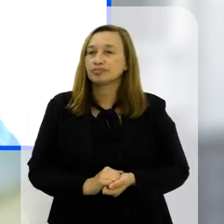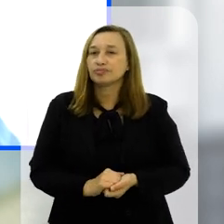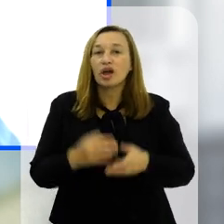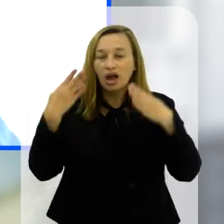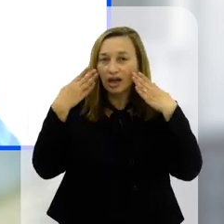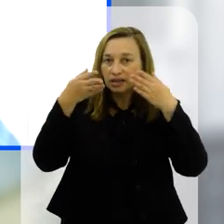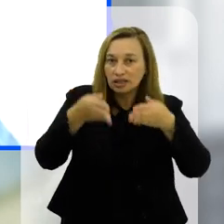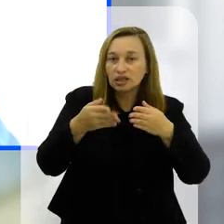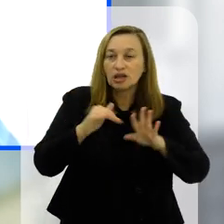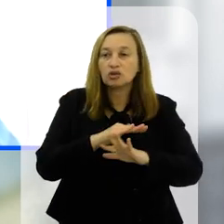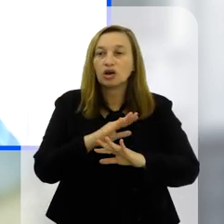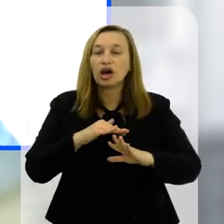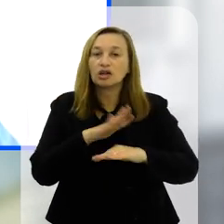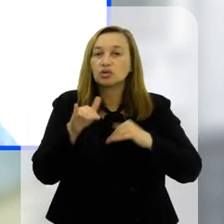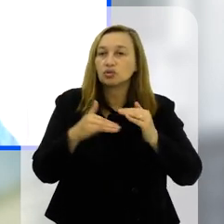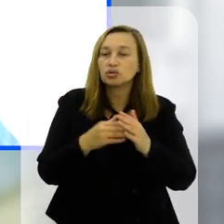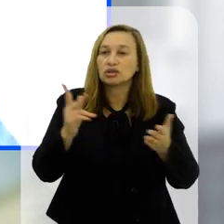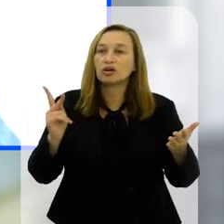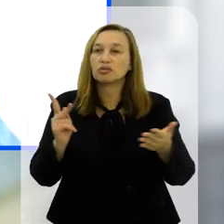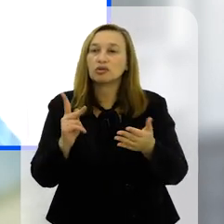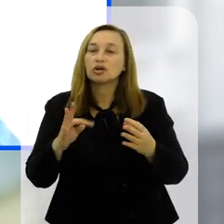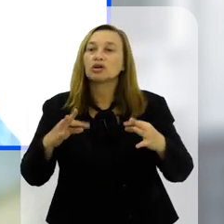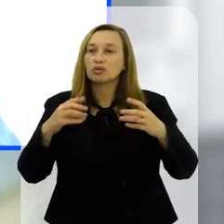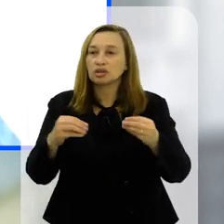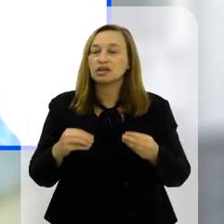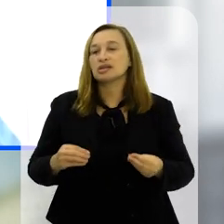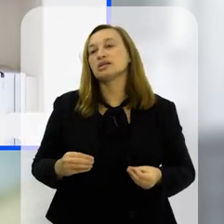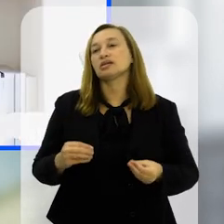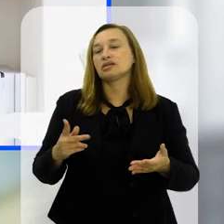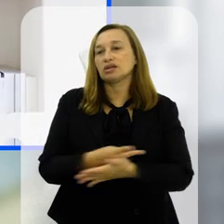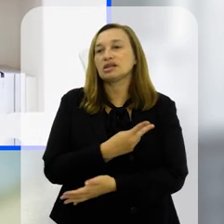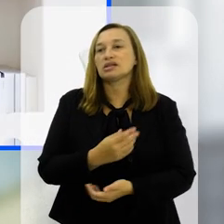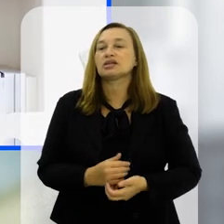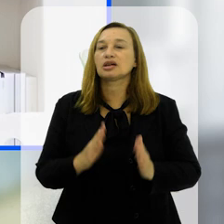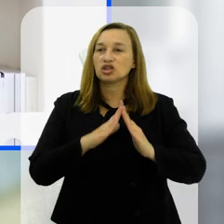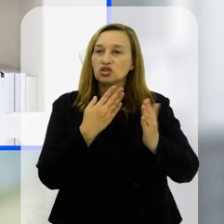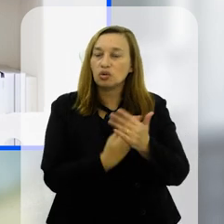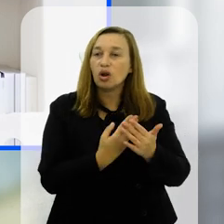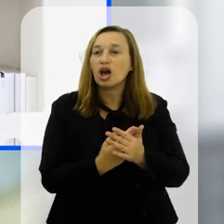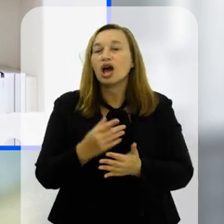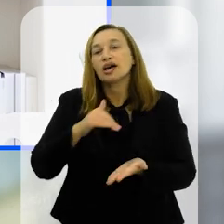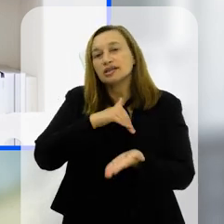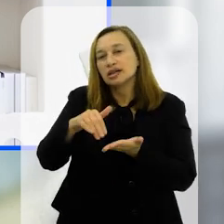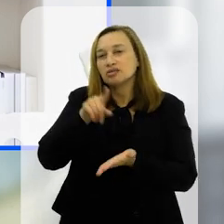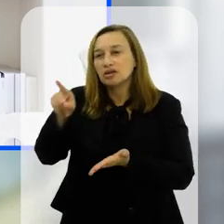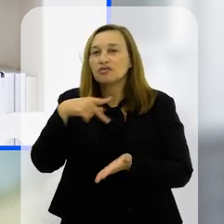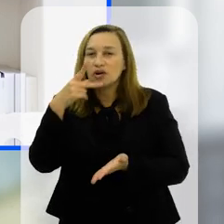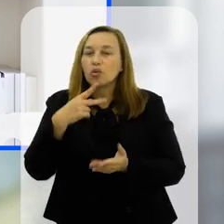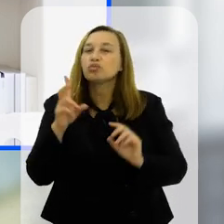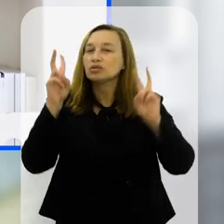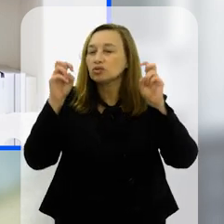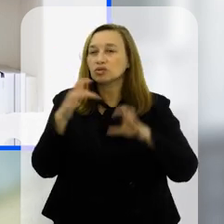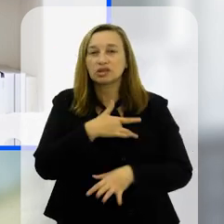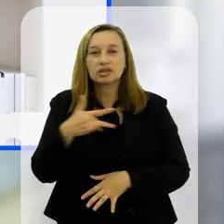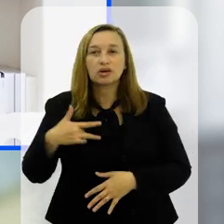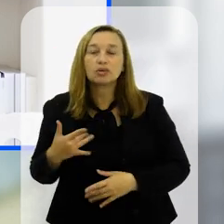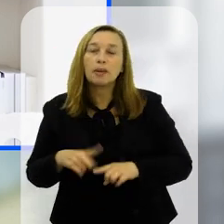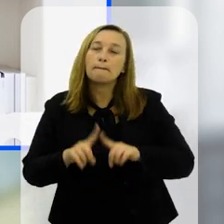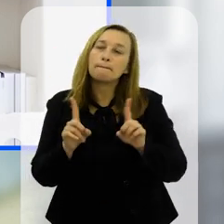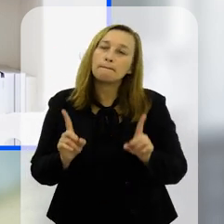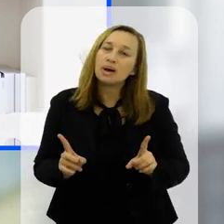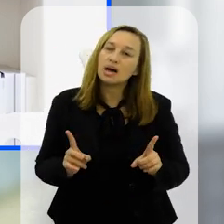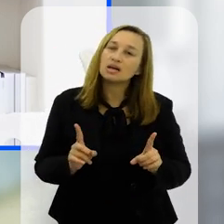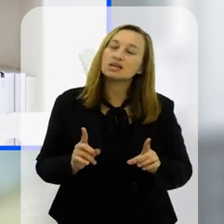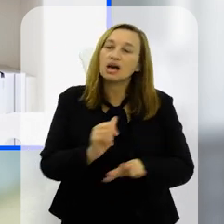bem atento a todo o movimento que está acontecendo na escola Subsecretário você falou aí já da parte da questão de saúde né